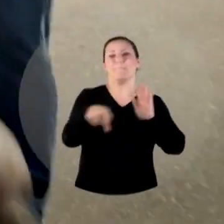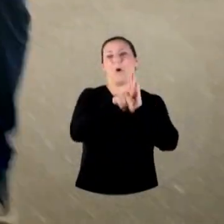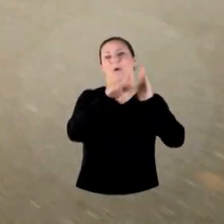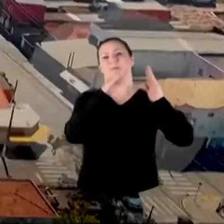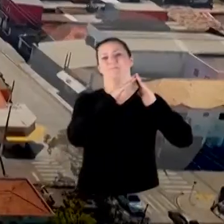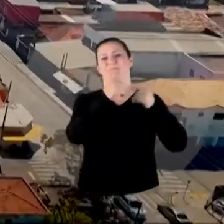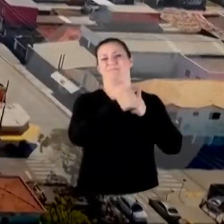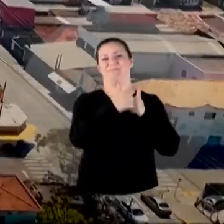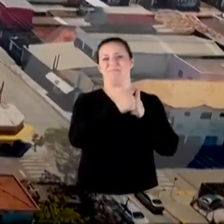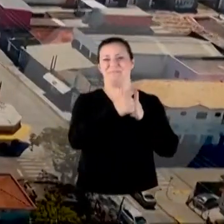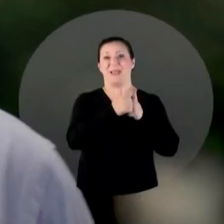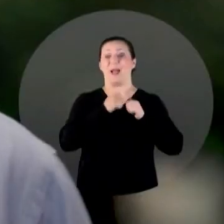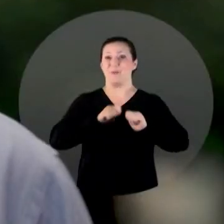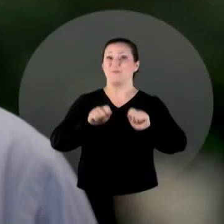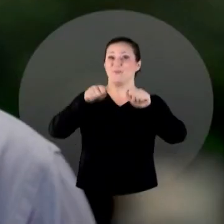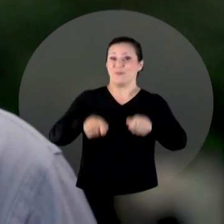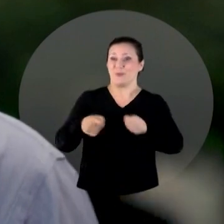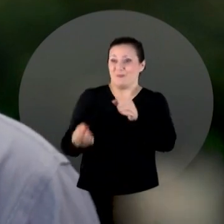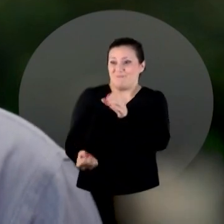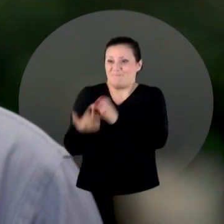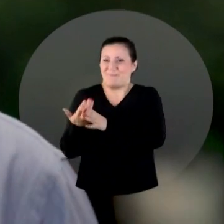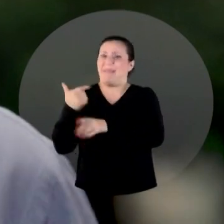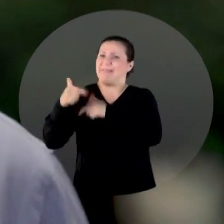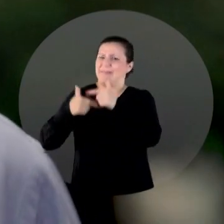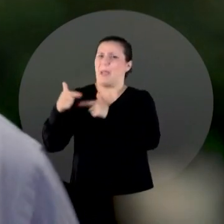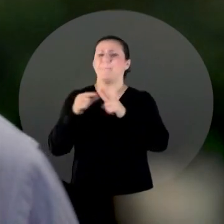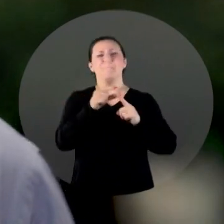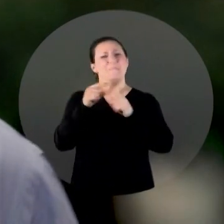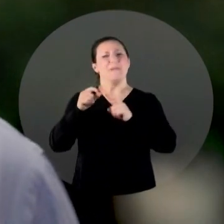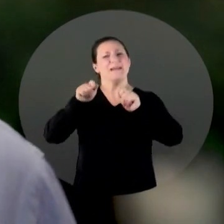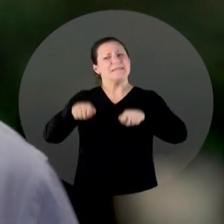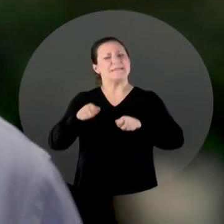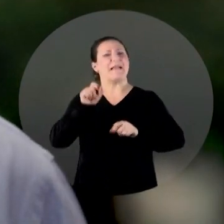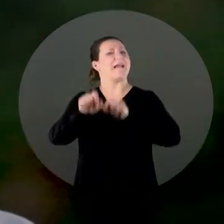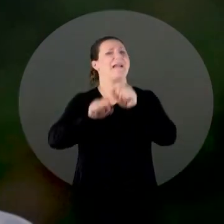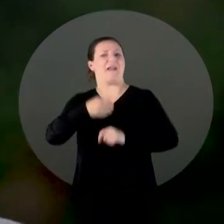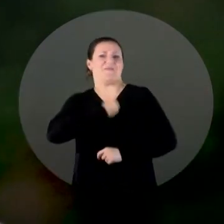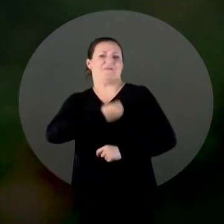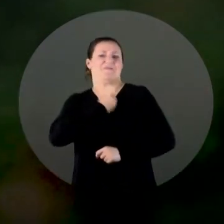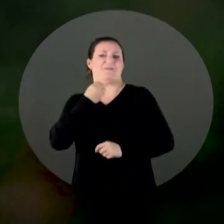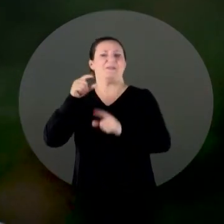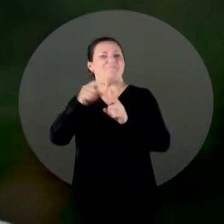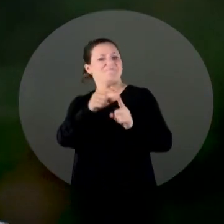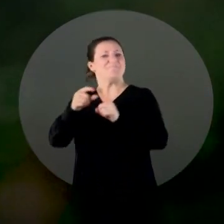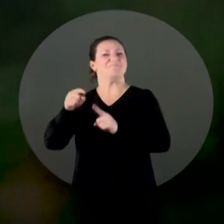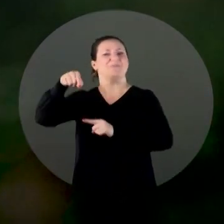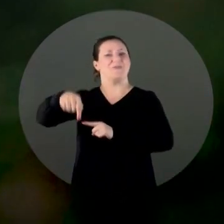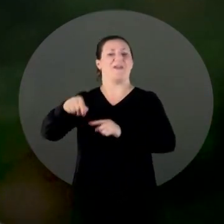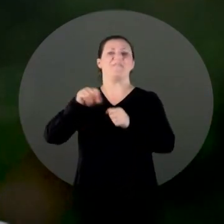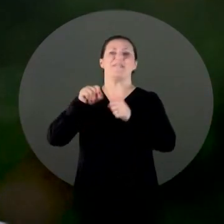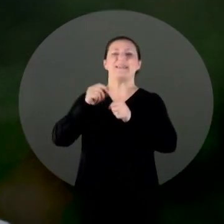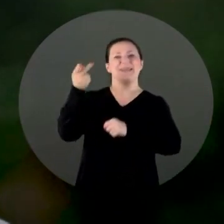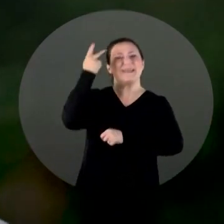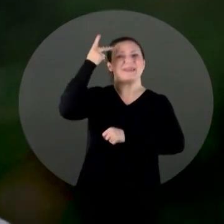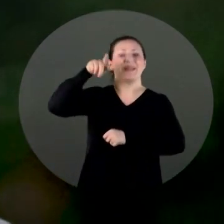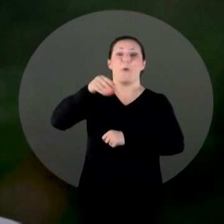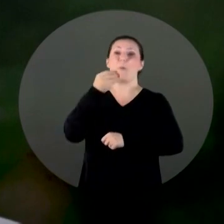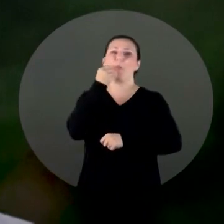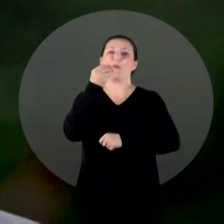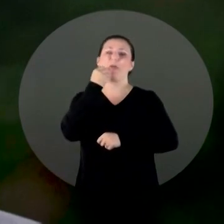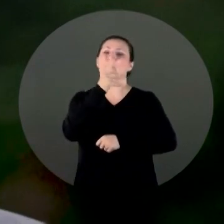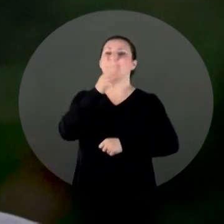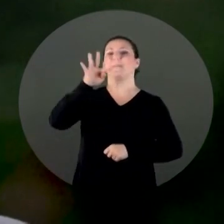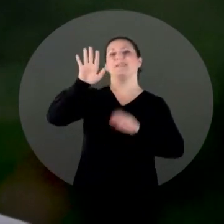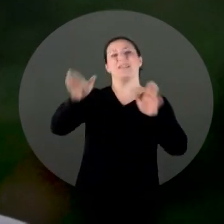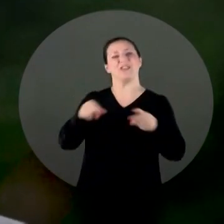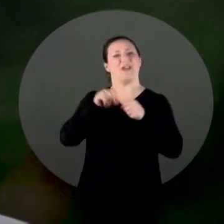bairro. É possível criar emprego na periferia para quem vive aqui. Fazer de São Paulo a cidade da oportunidade. O PT